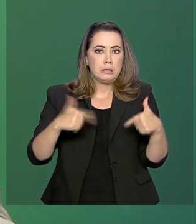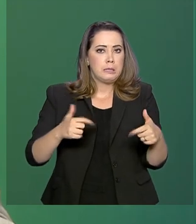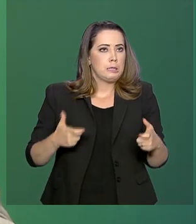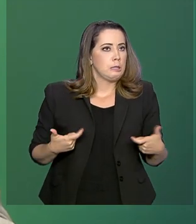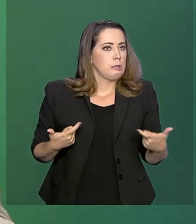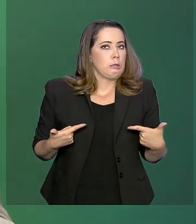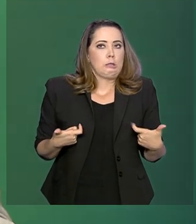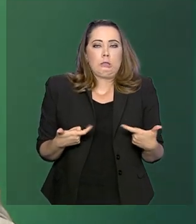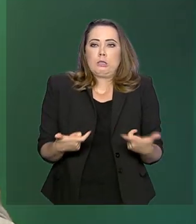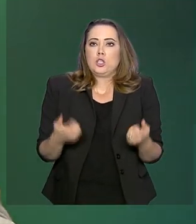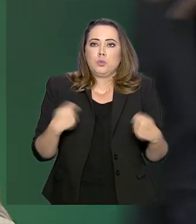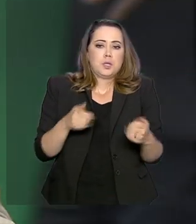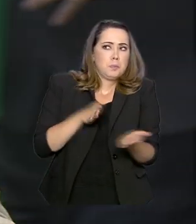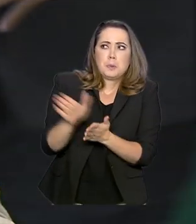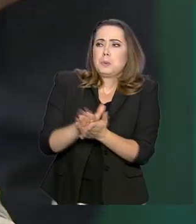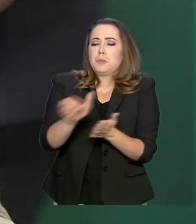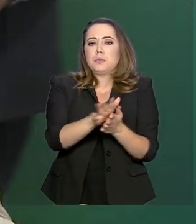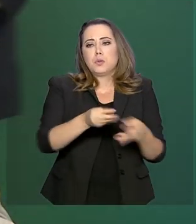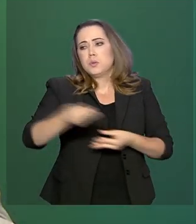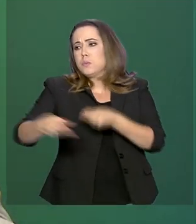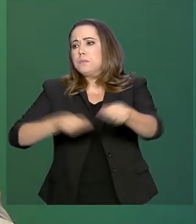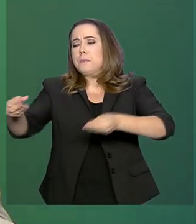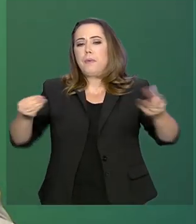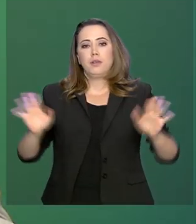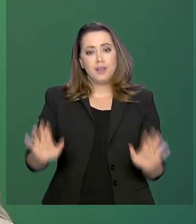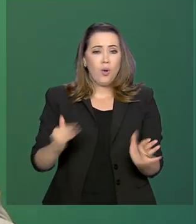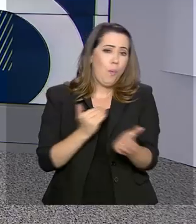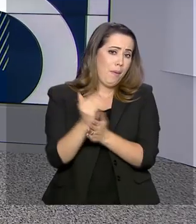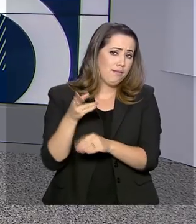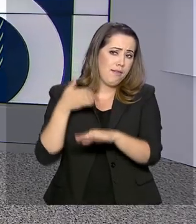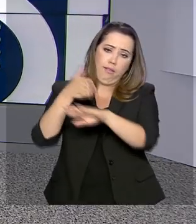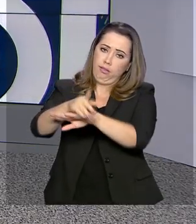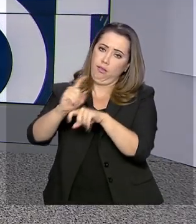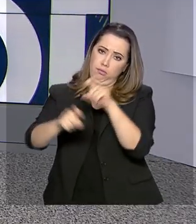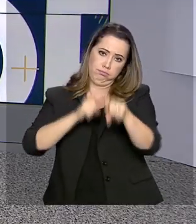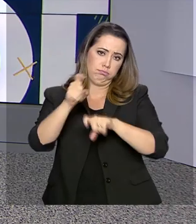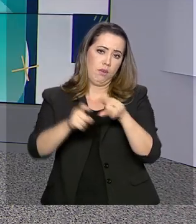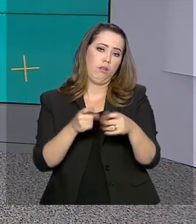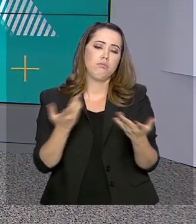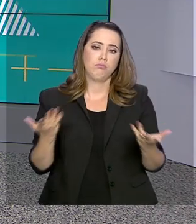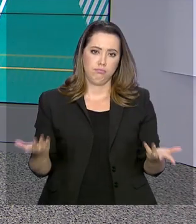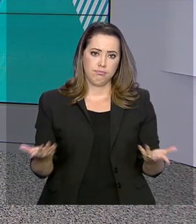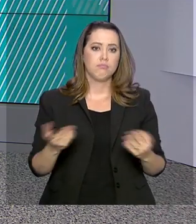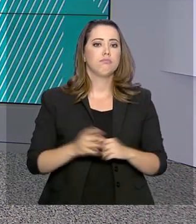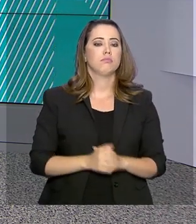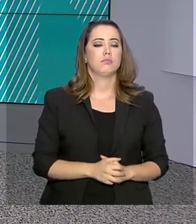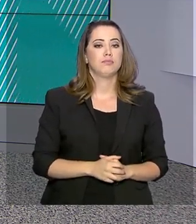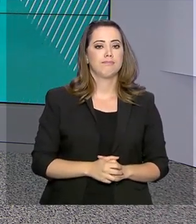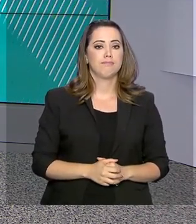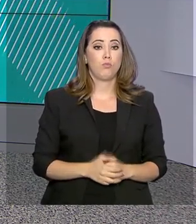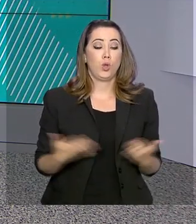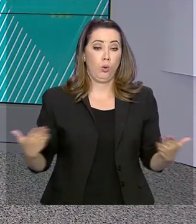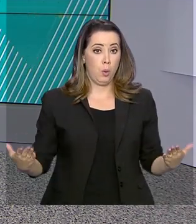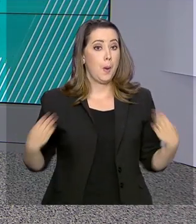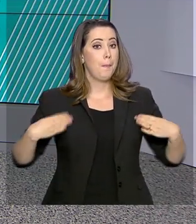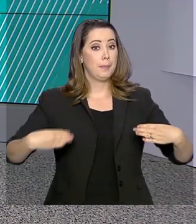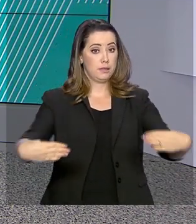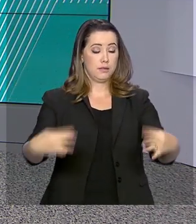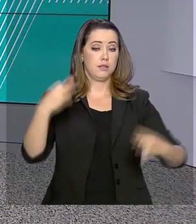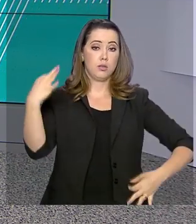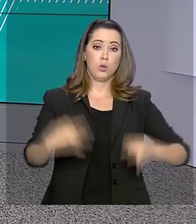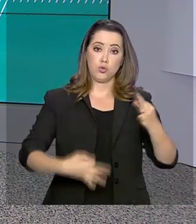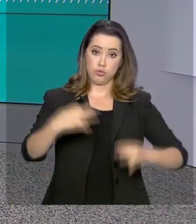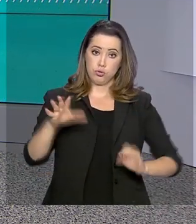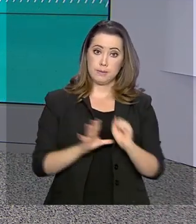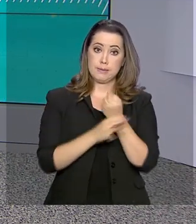impressão, papel e a gente começa a entrar na era digital. O Ministério da Justiça e Segurança Pública